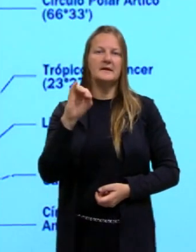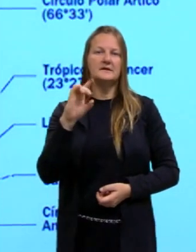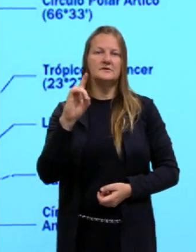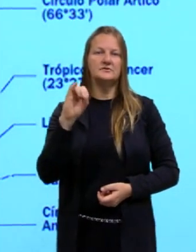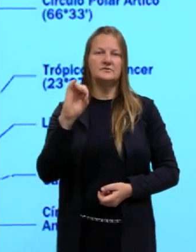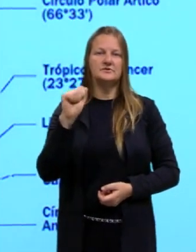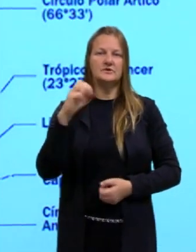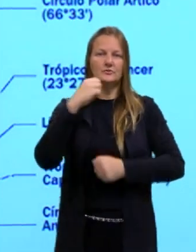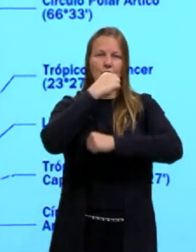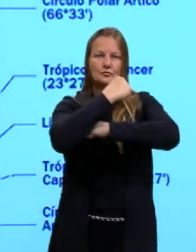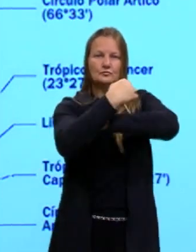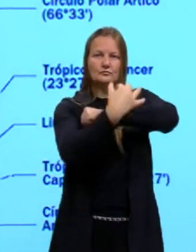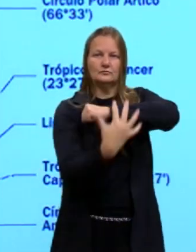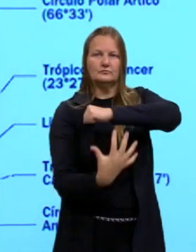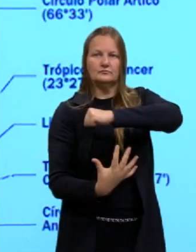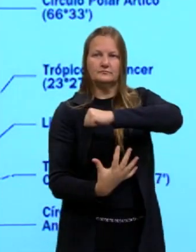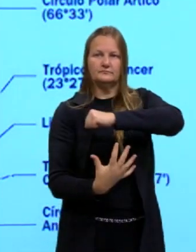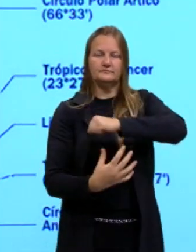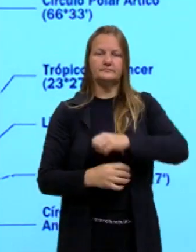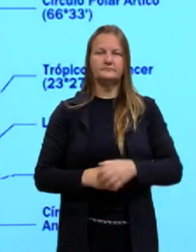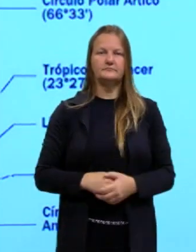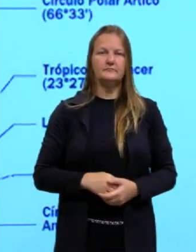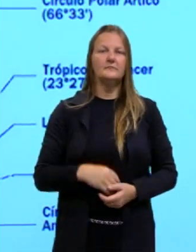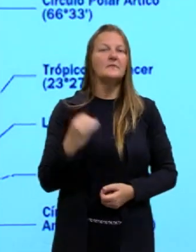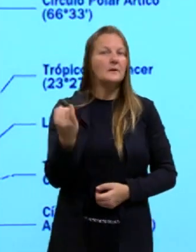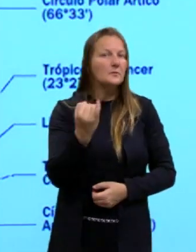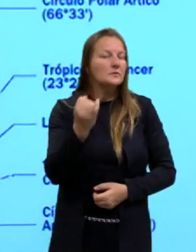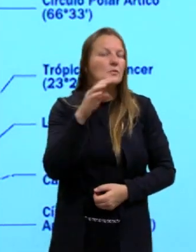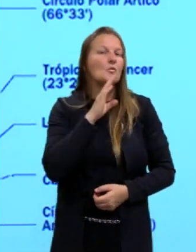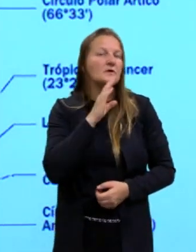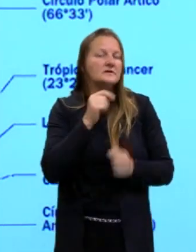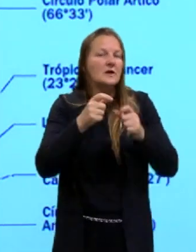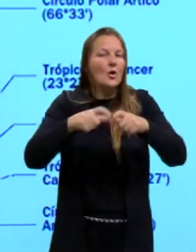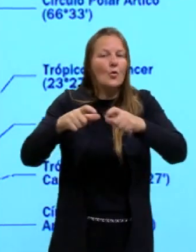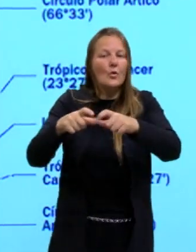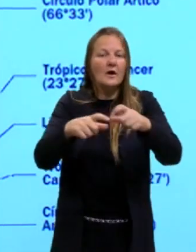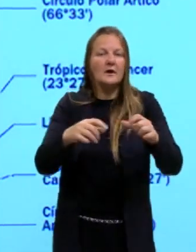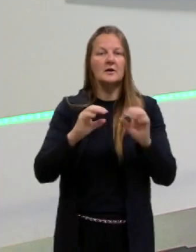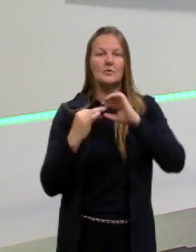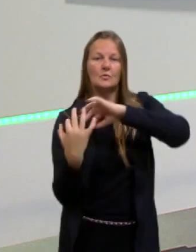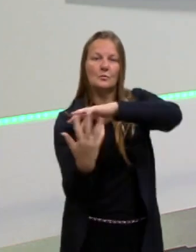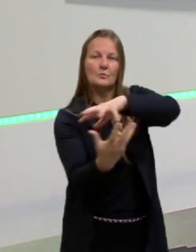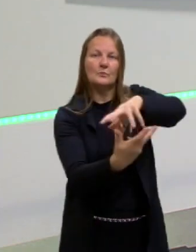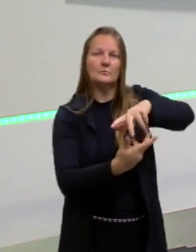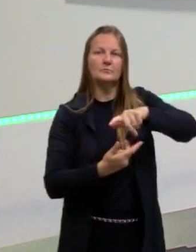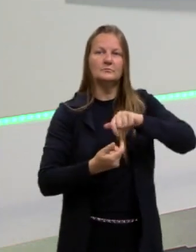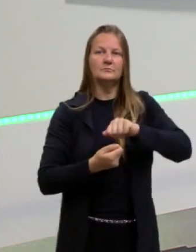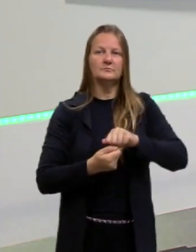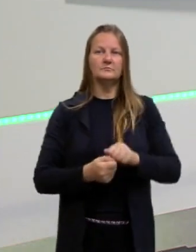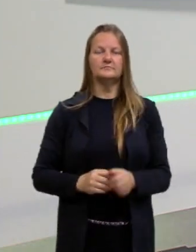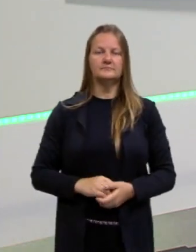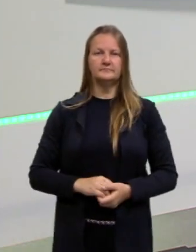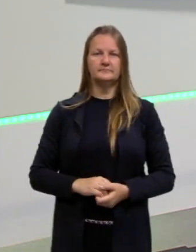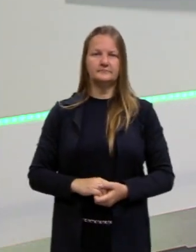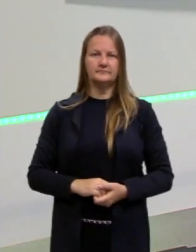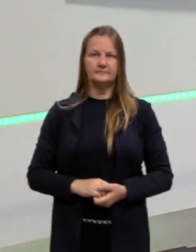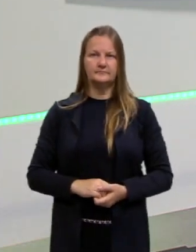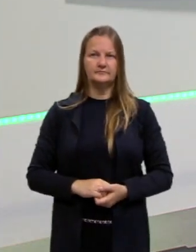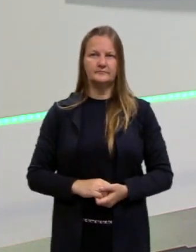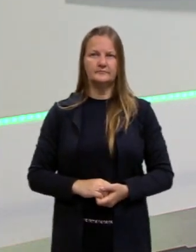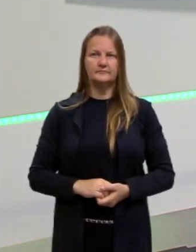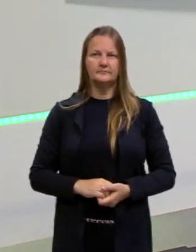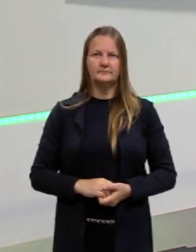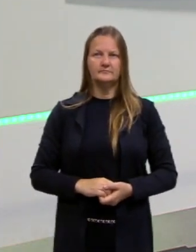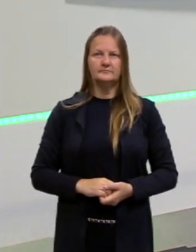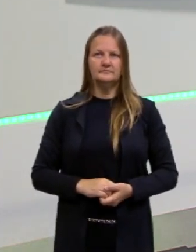elas são importantes para a gente ter a nossa localização no planeta. Vou passar aqui mais um, então, mais um slidezinho,